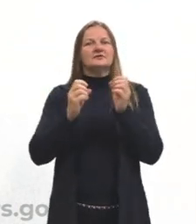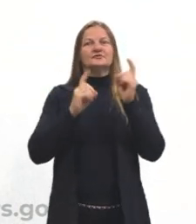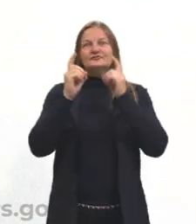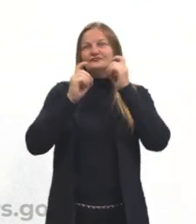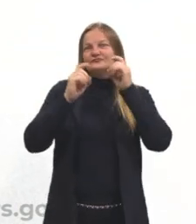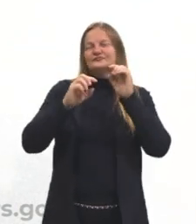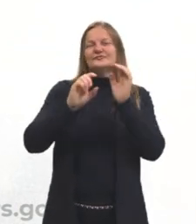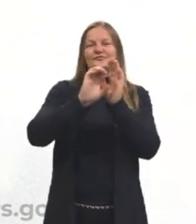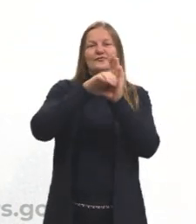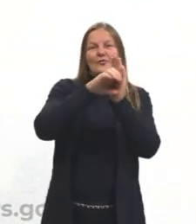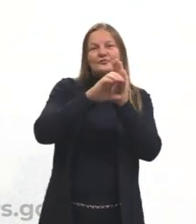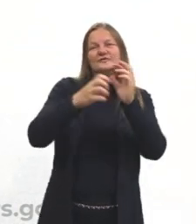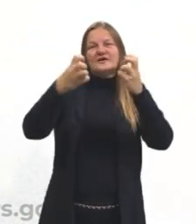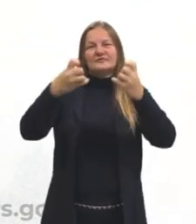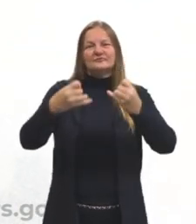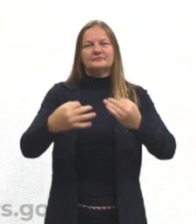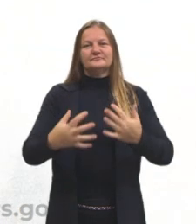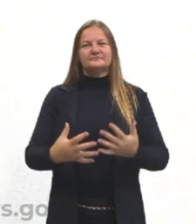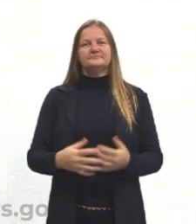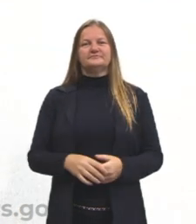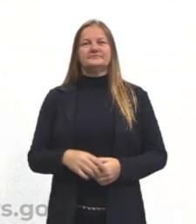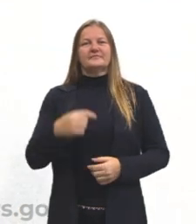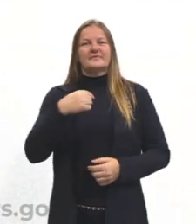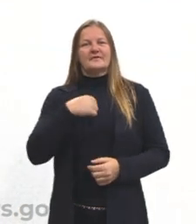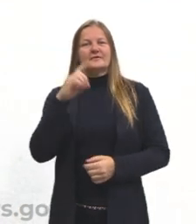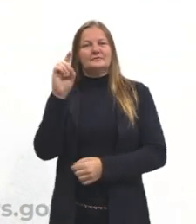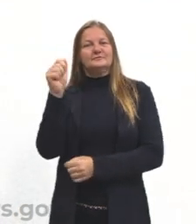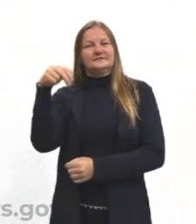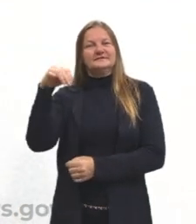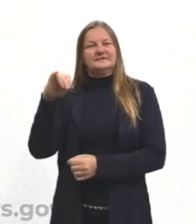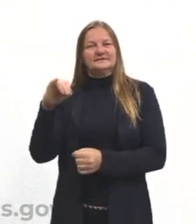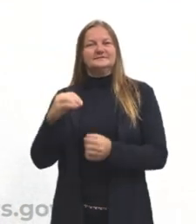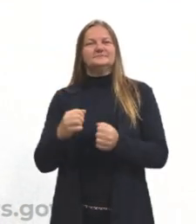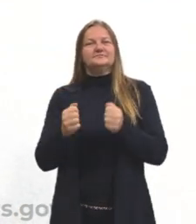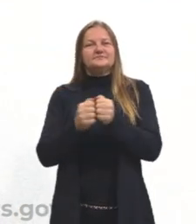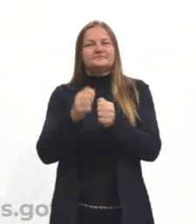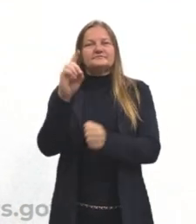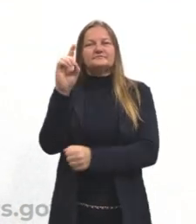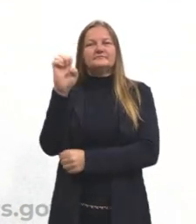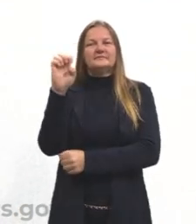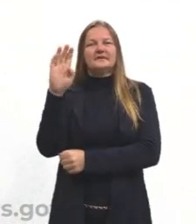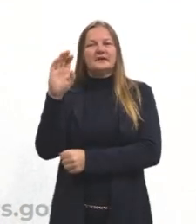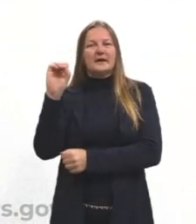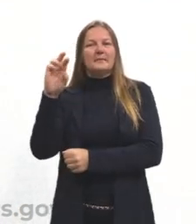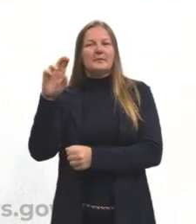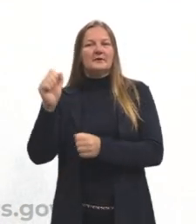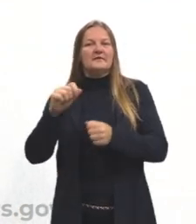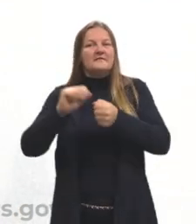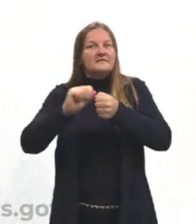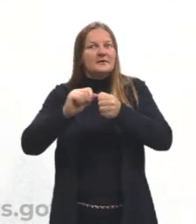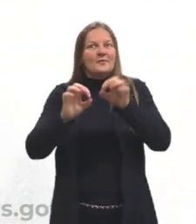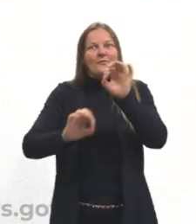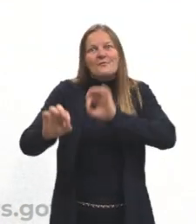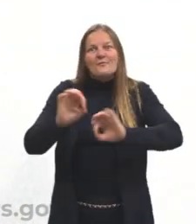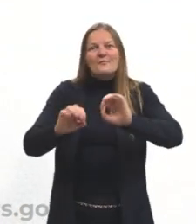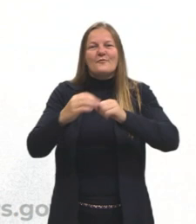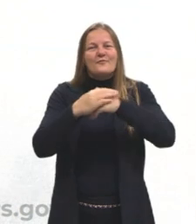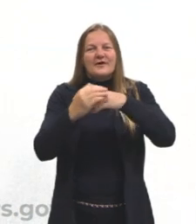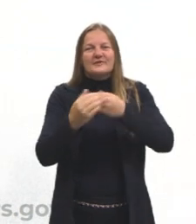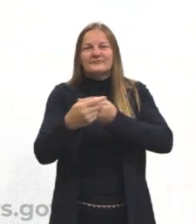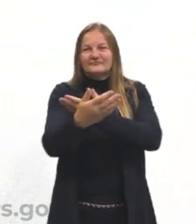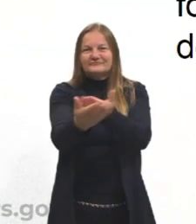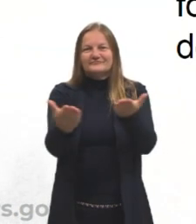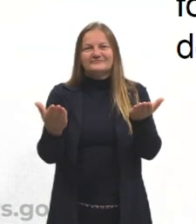novas que a gente vai descobrir. Eu, a profe Dani e a minha curadora Débora, então, fizemos essa aula com muito carinho para